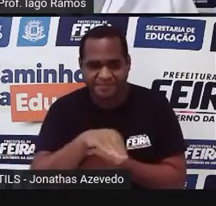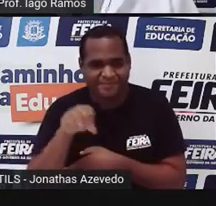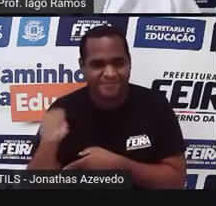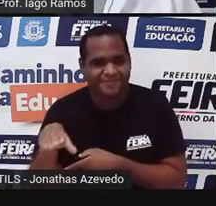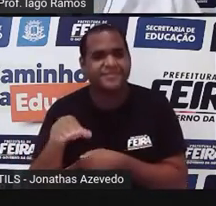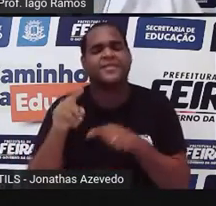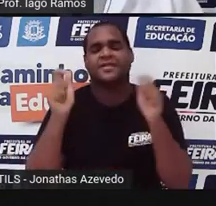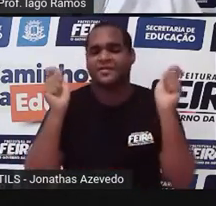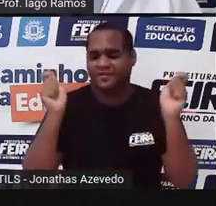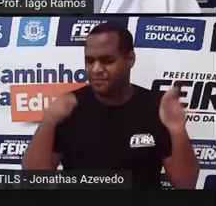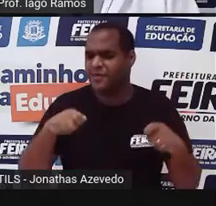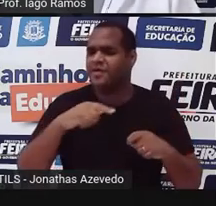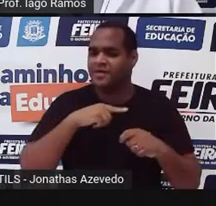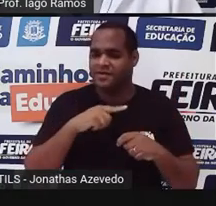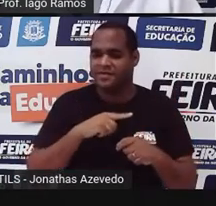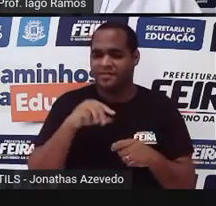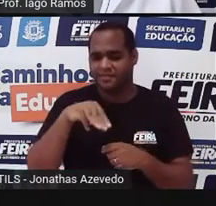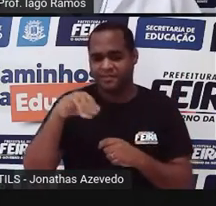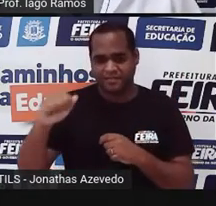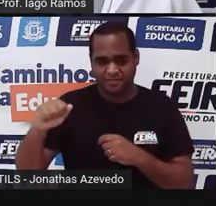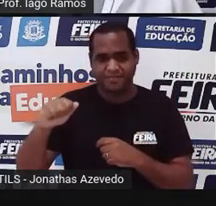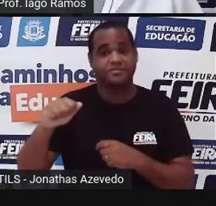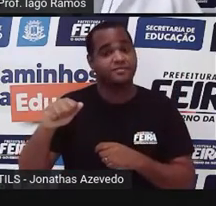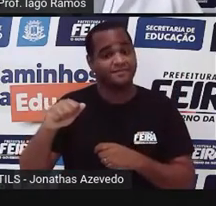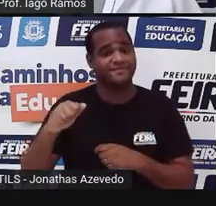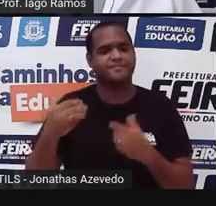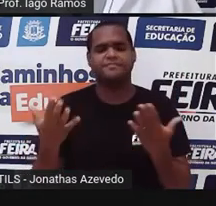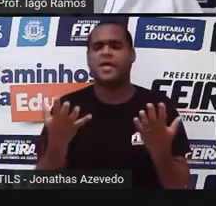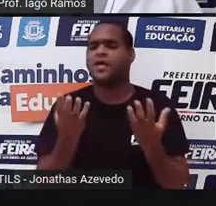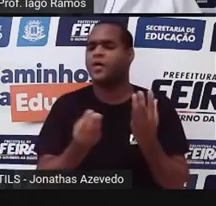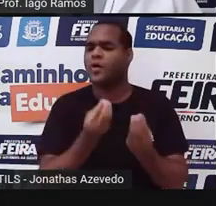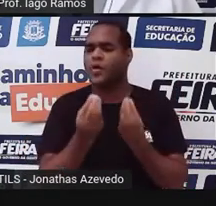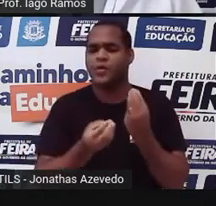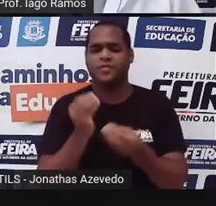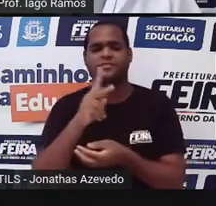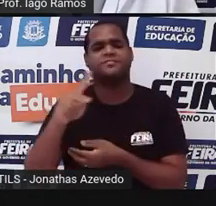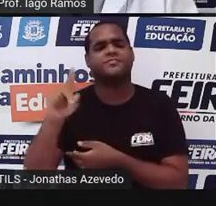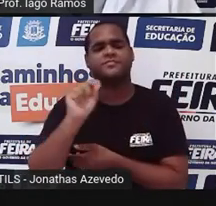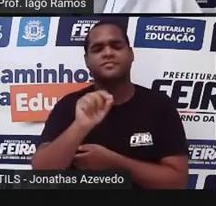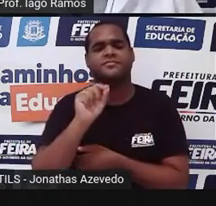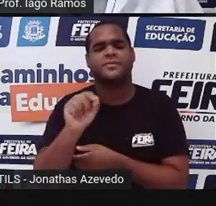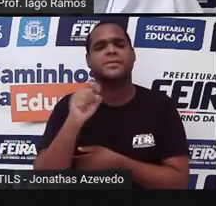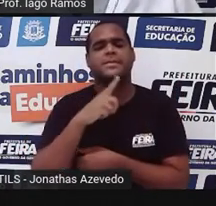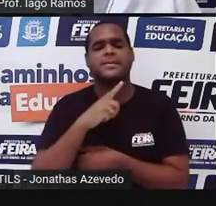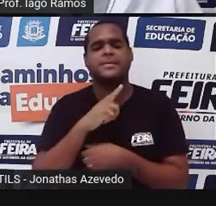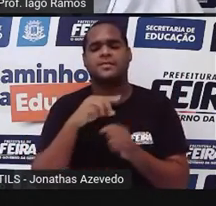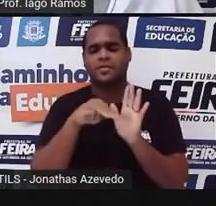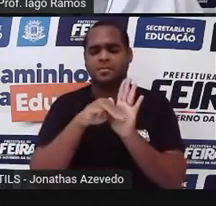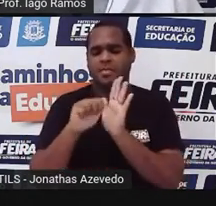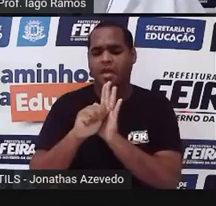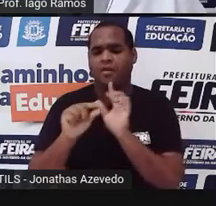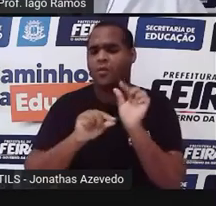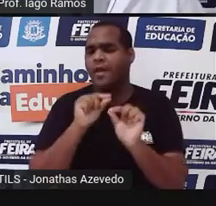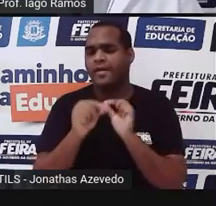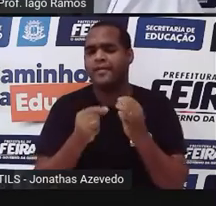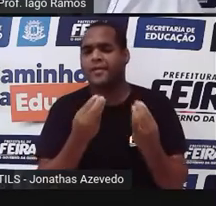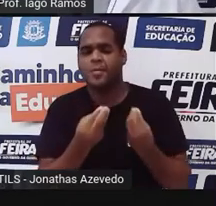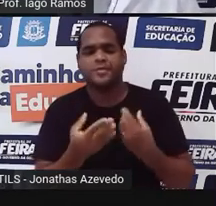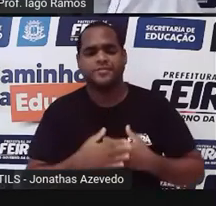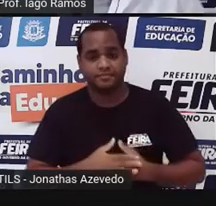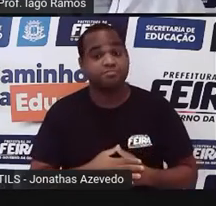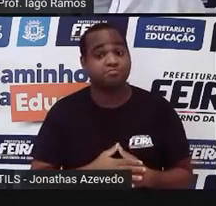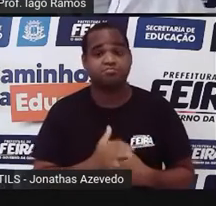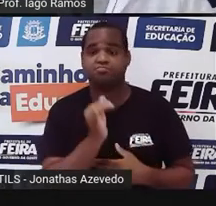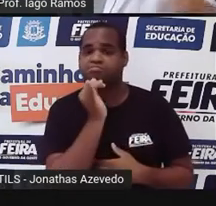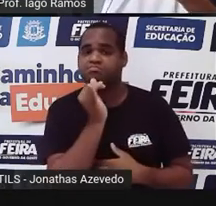aritmética. E como, professor, que é usado esse negocinho aí da média aritmética no futebol? Por exemplo,